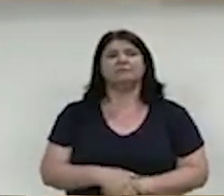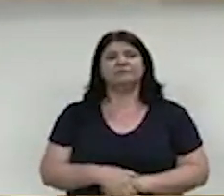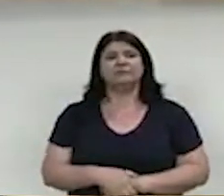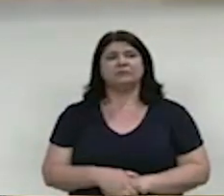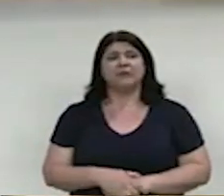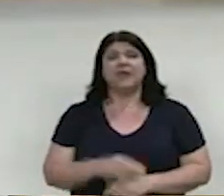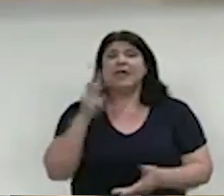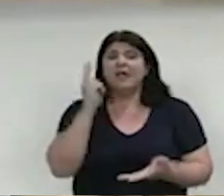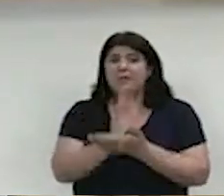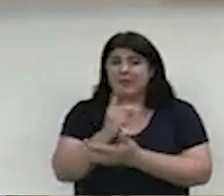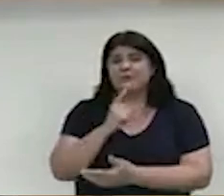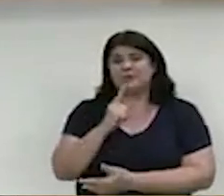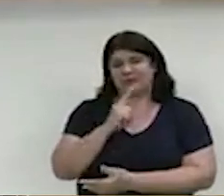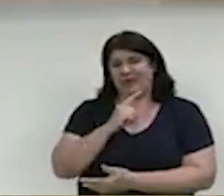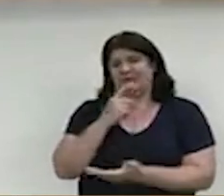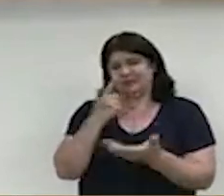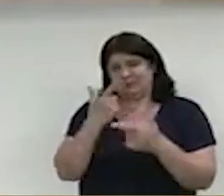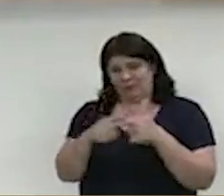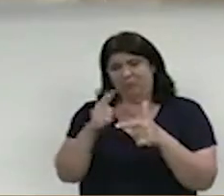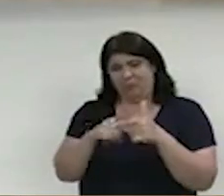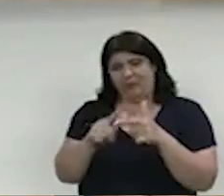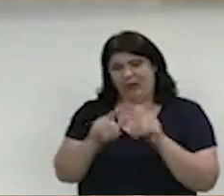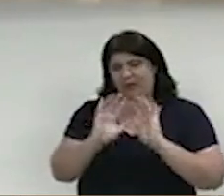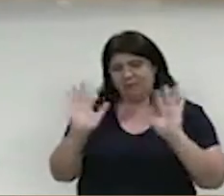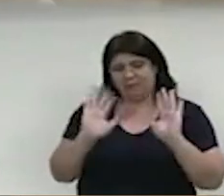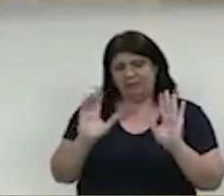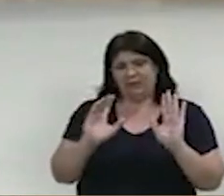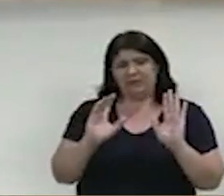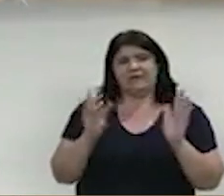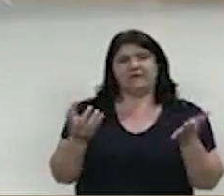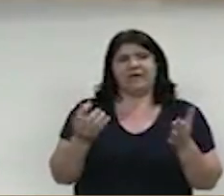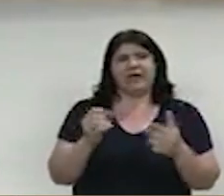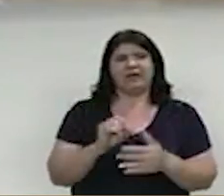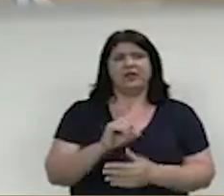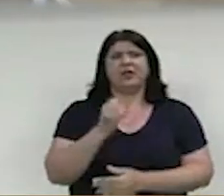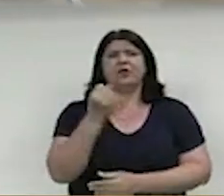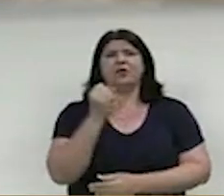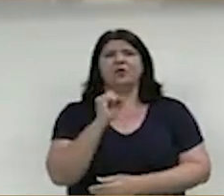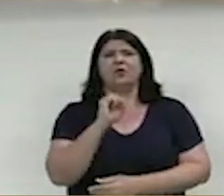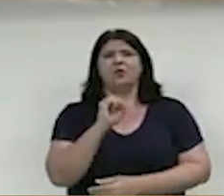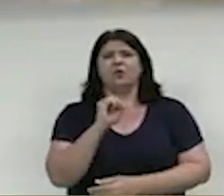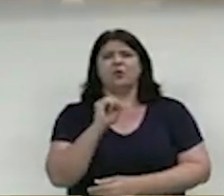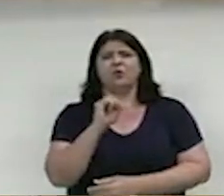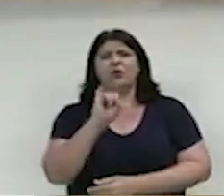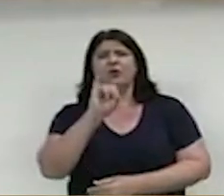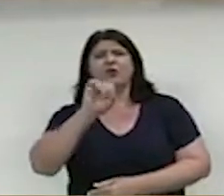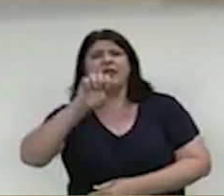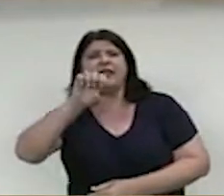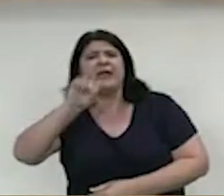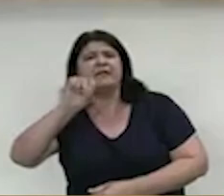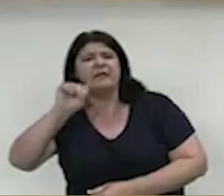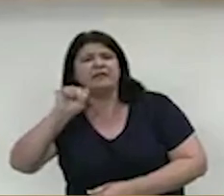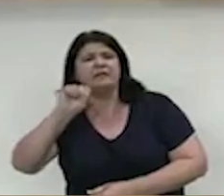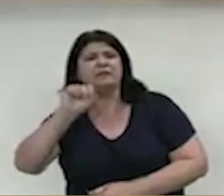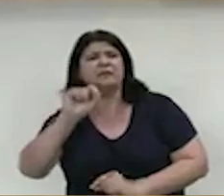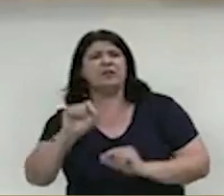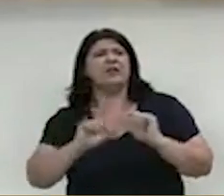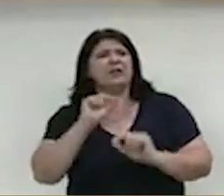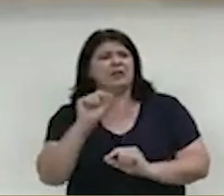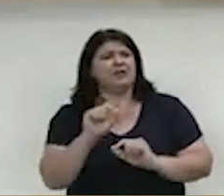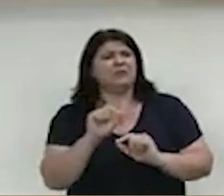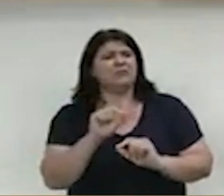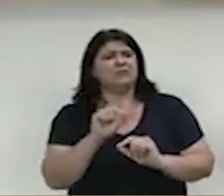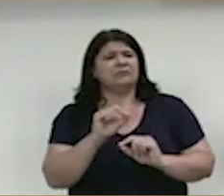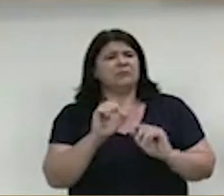que houvesse, mesmo que houvesse uma não cobrança do ISS anterior à edição